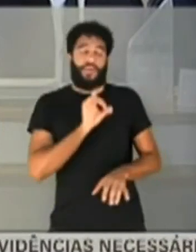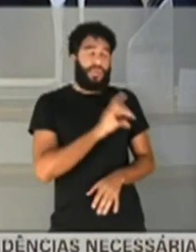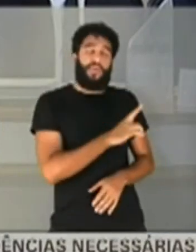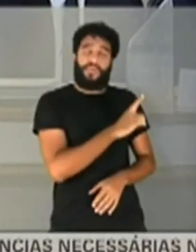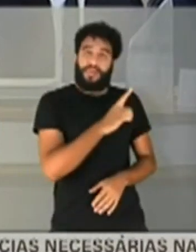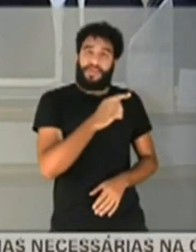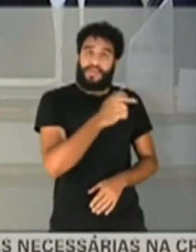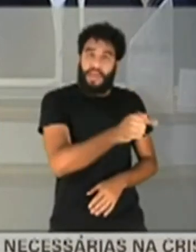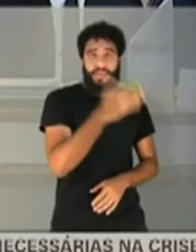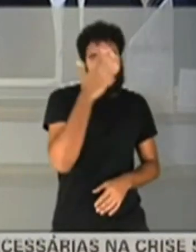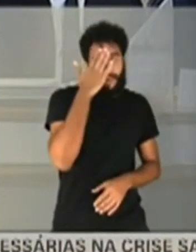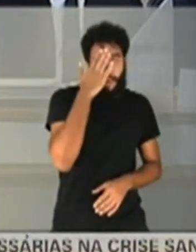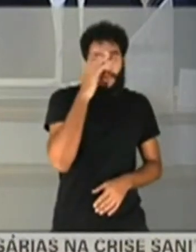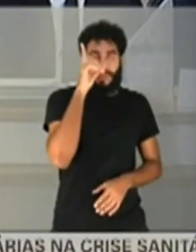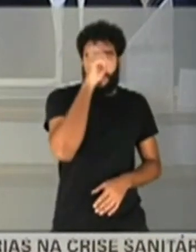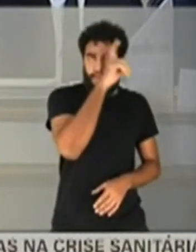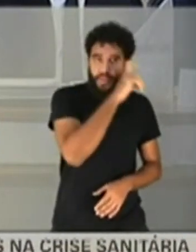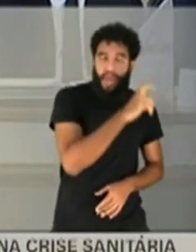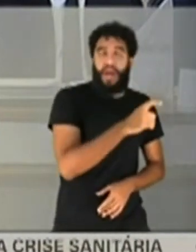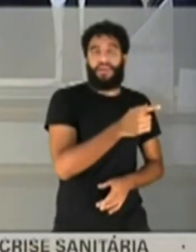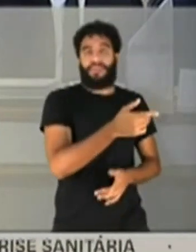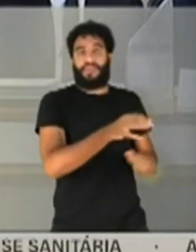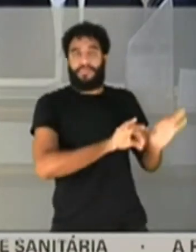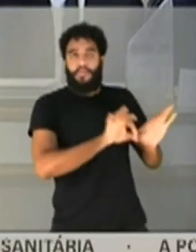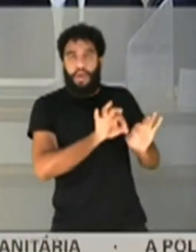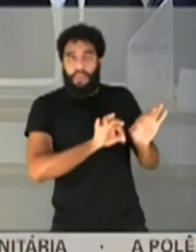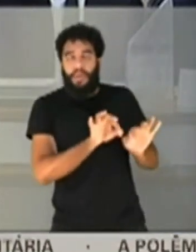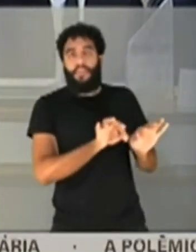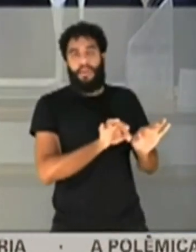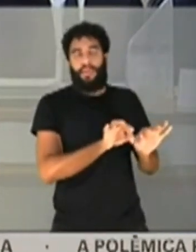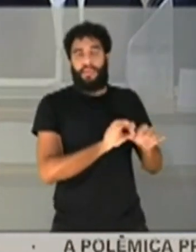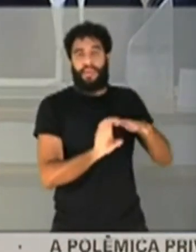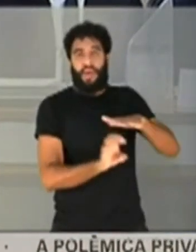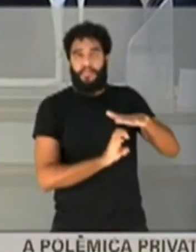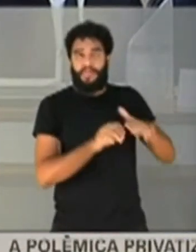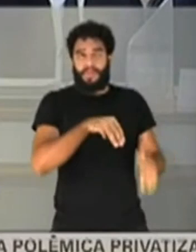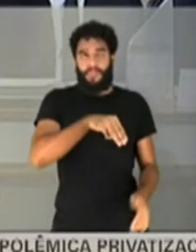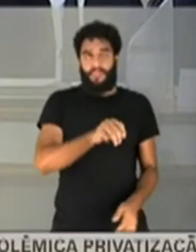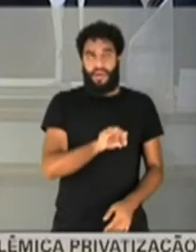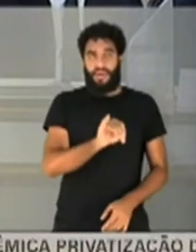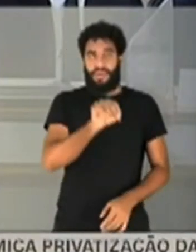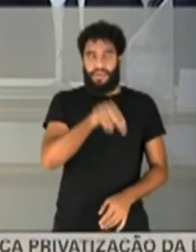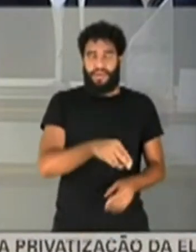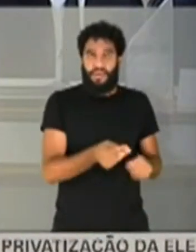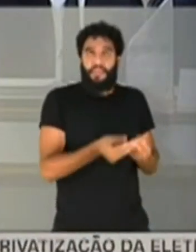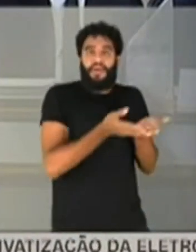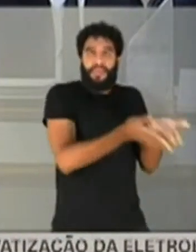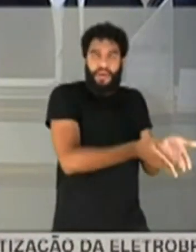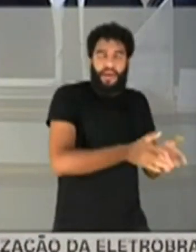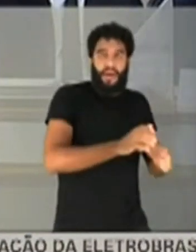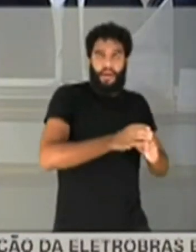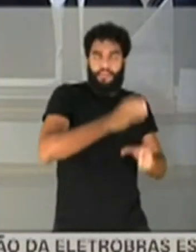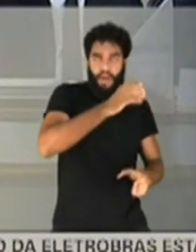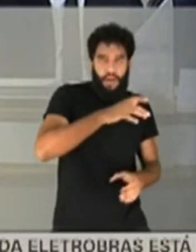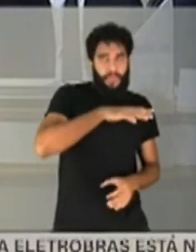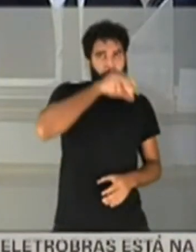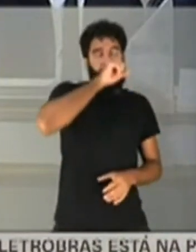soube da dificuldade logística da White Martins em trazer oxigênio. E aí nós começamos a tomar imediatamente as providências.